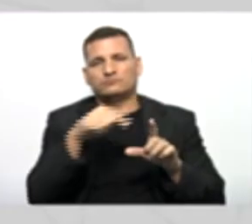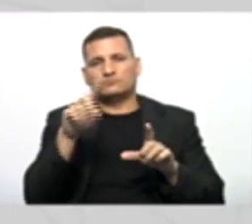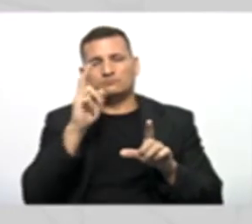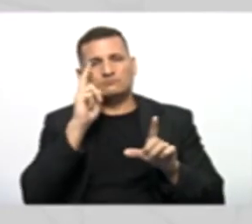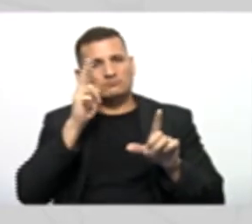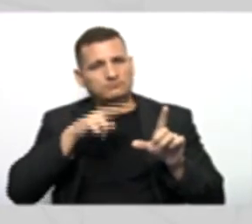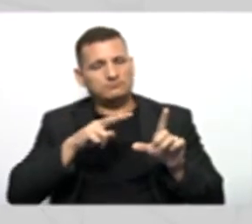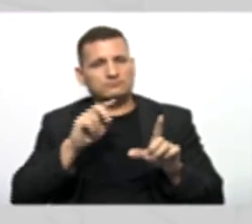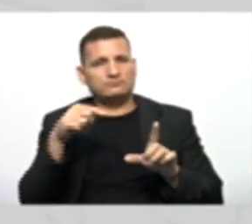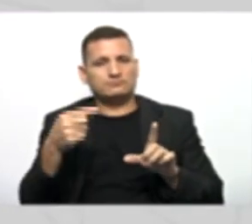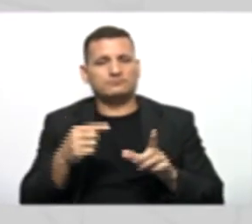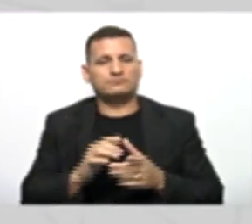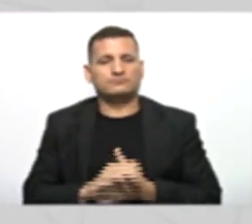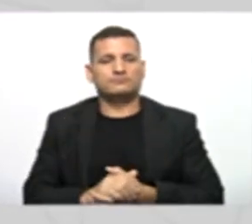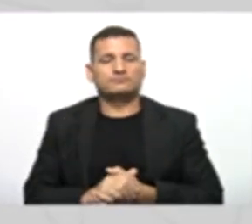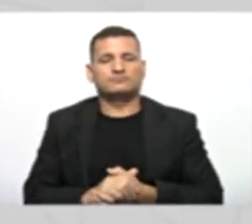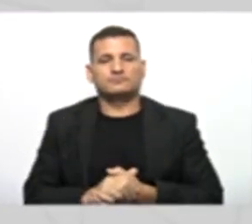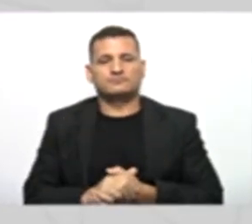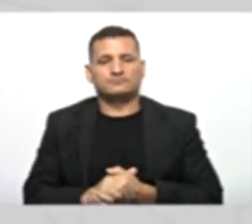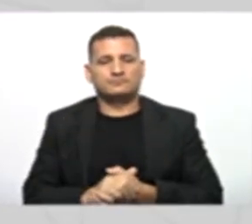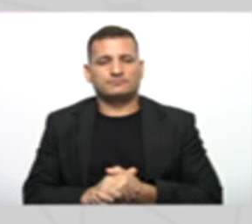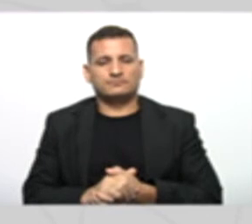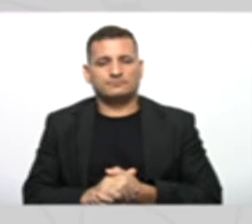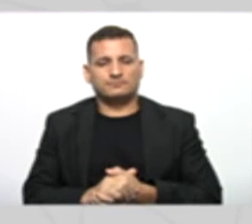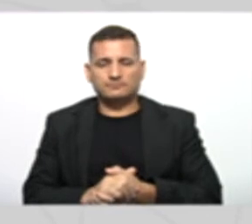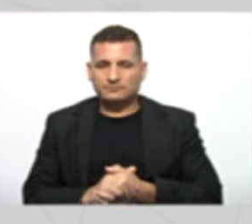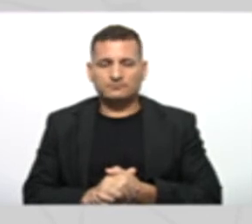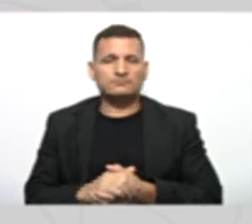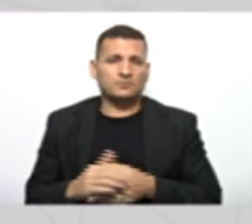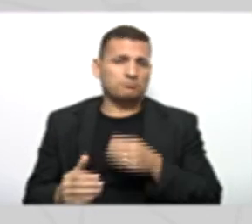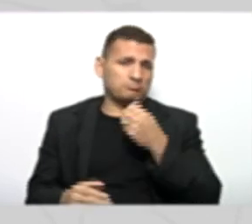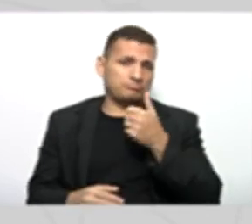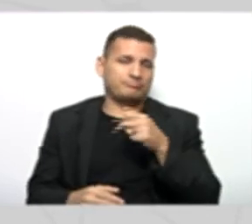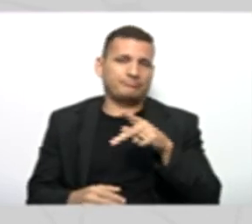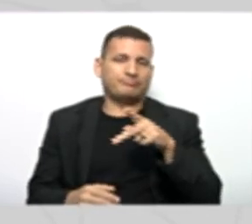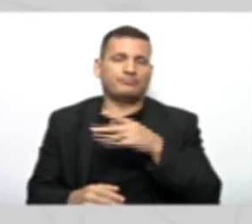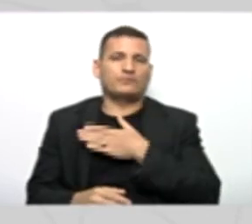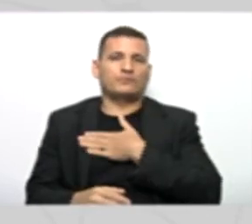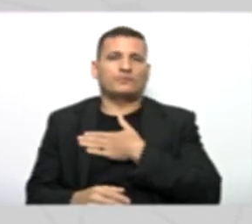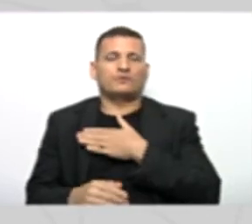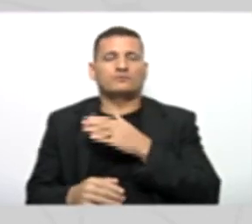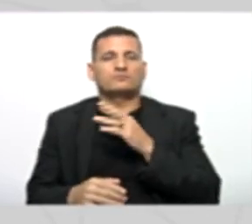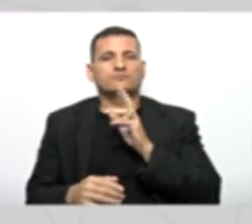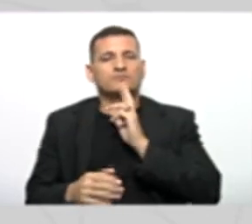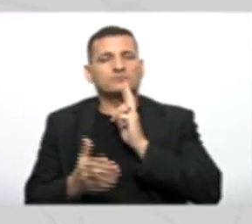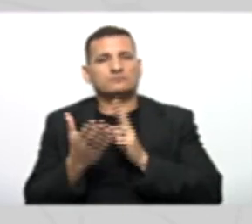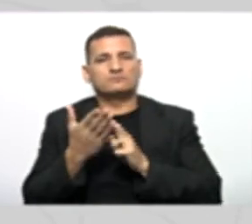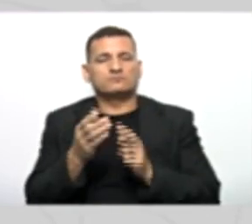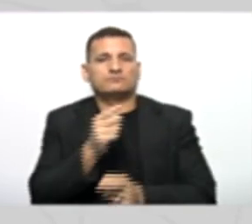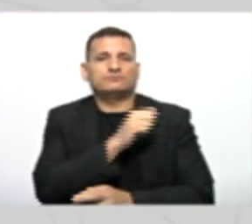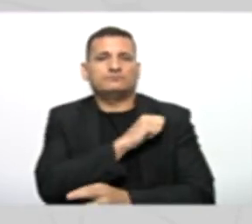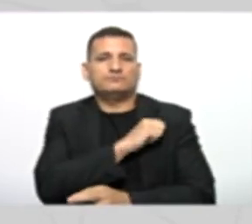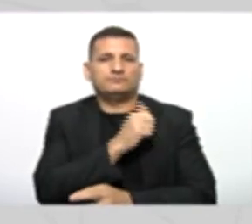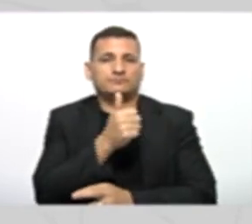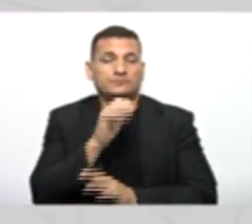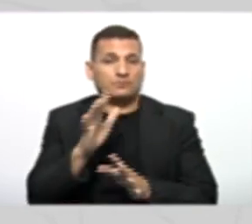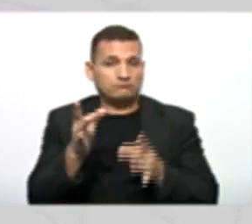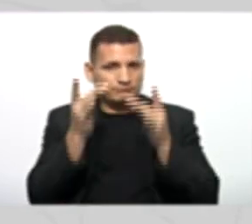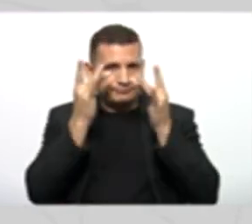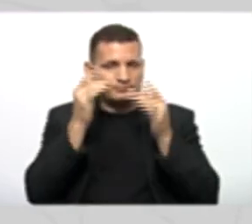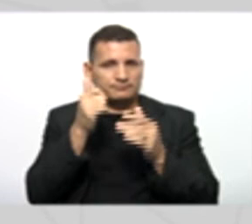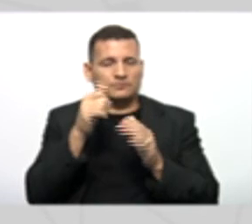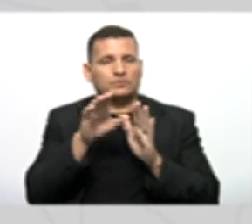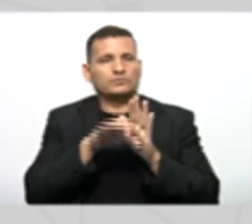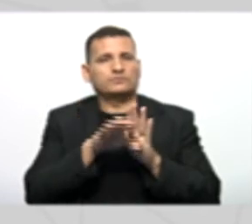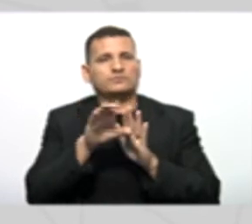Beleza professor Gostei dessa Dessa participação Do pessoal aí Então Fixem esse conceito De herança Nós vamos ter Uma